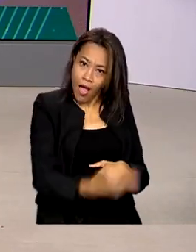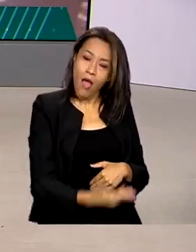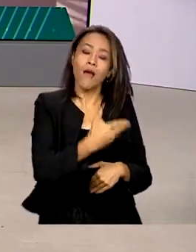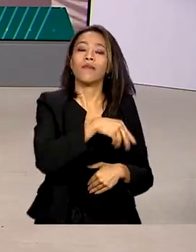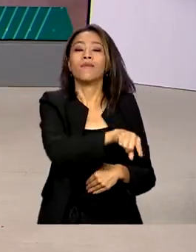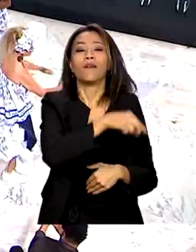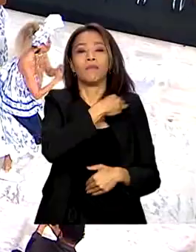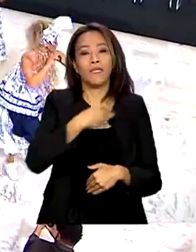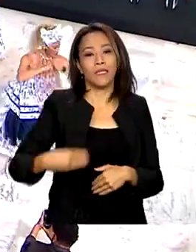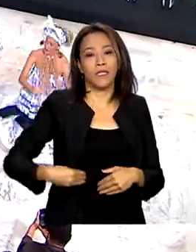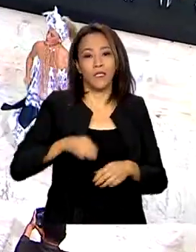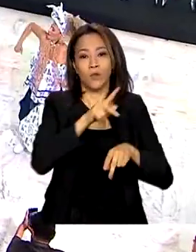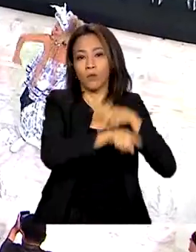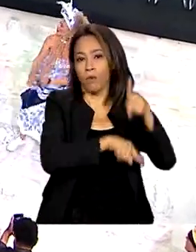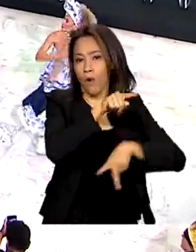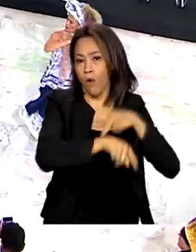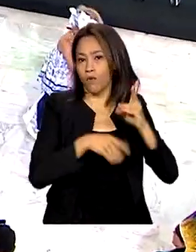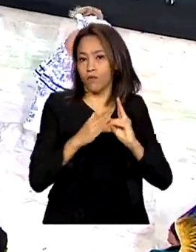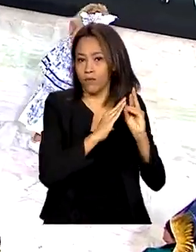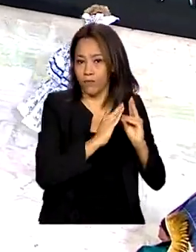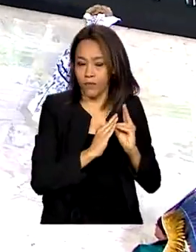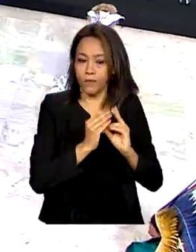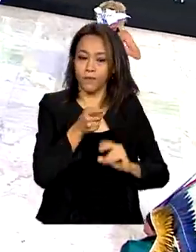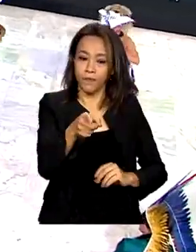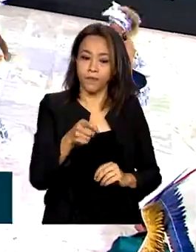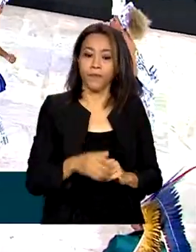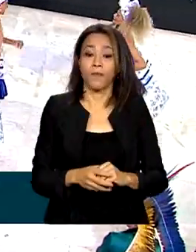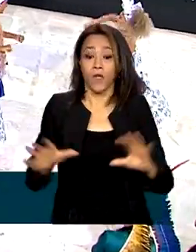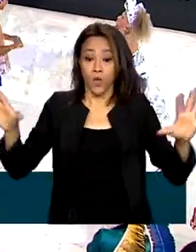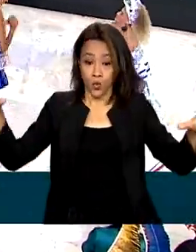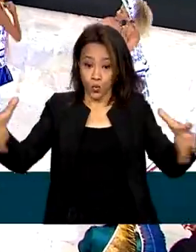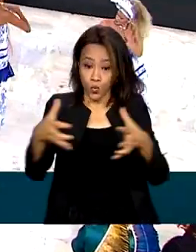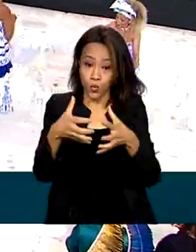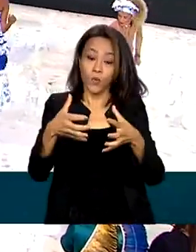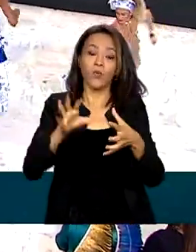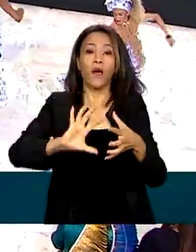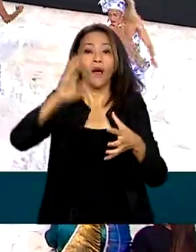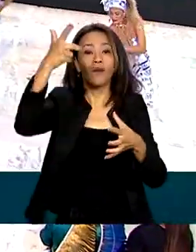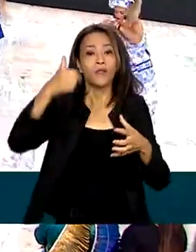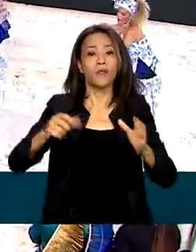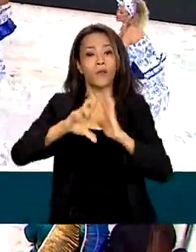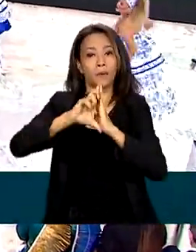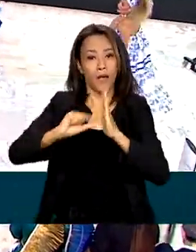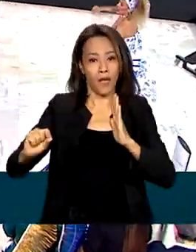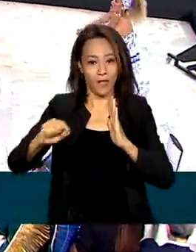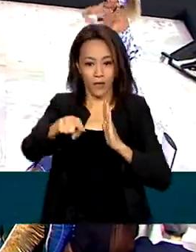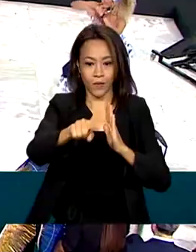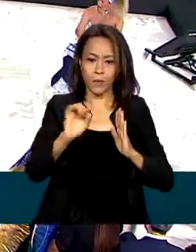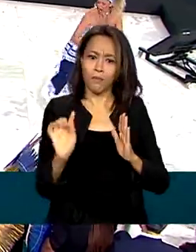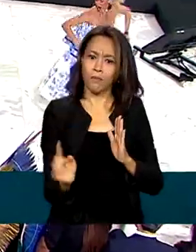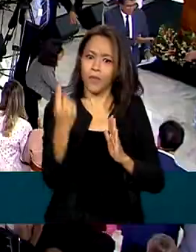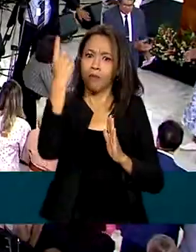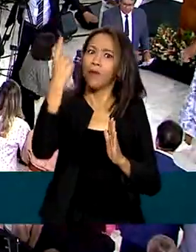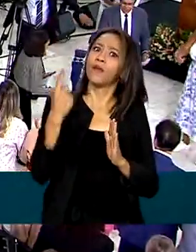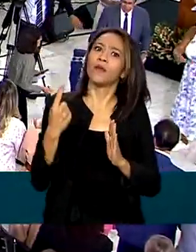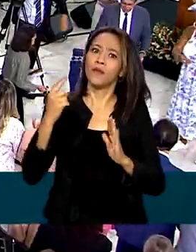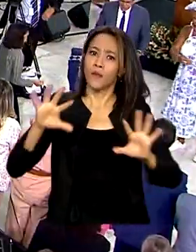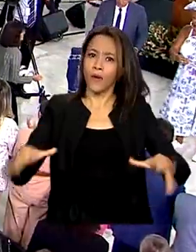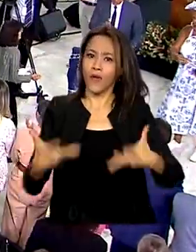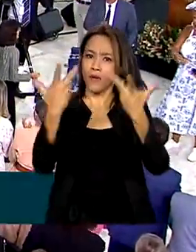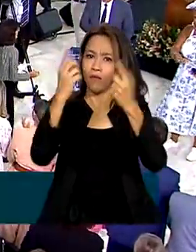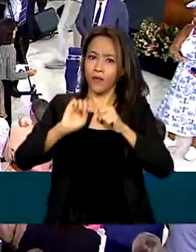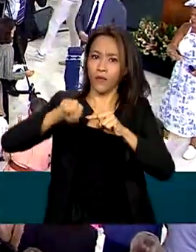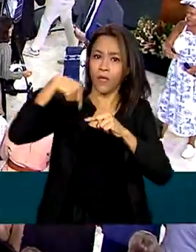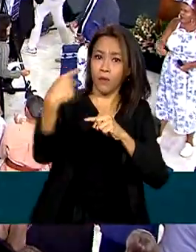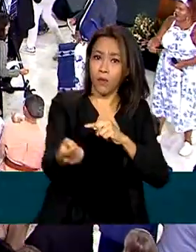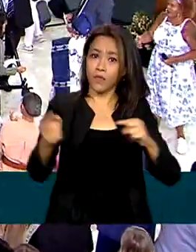indígenas. O ato conjunto ocorreu no Palácio do Planalto e foi o primeiro grande evento após